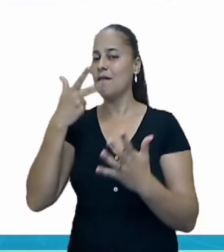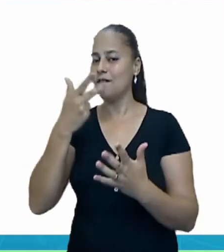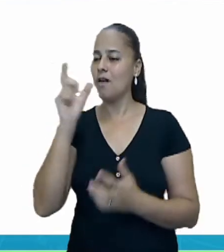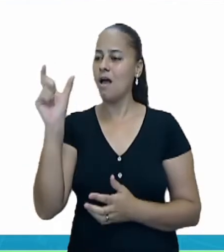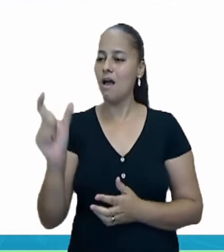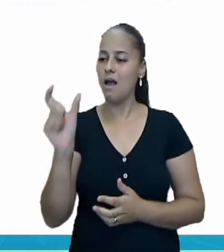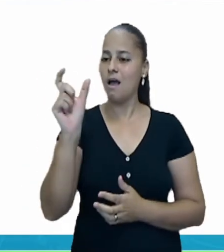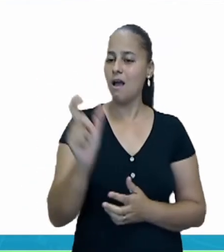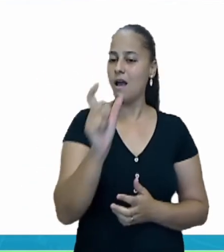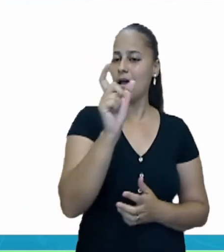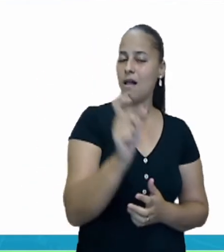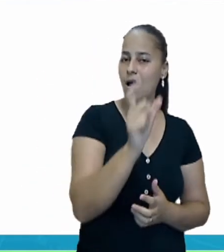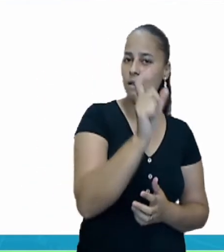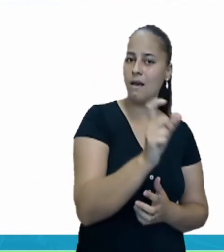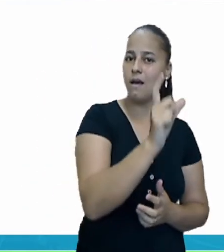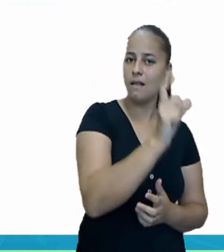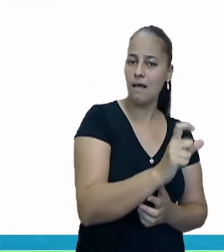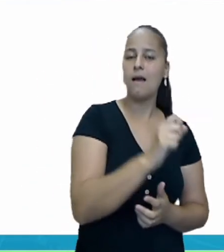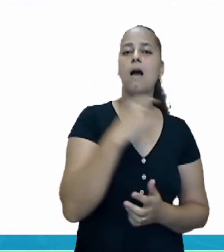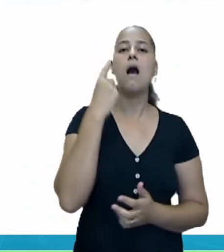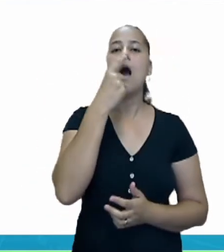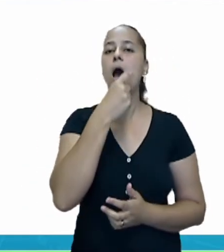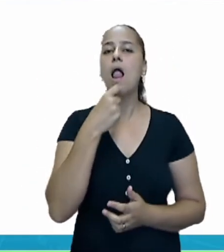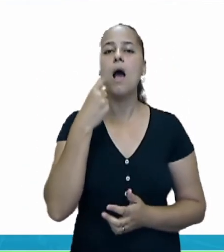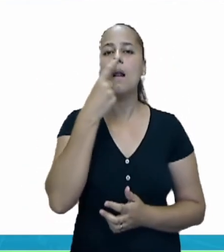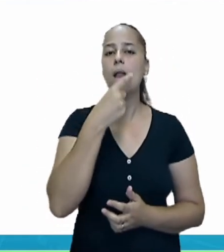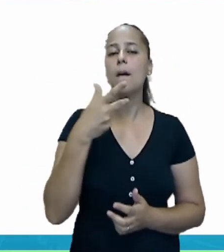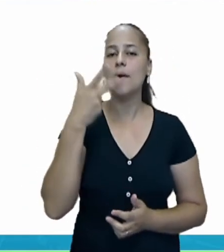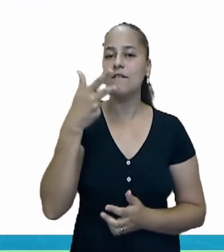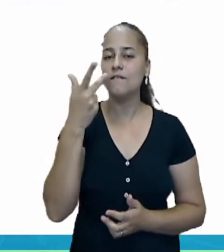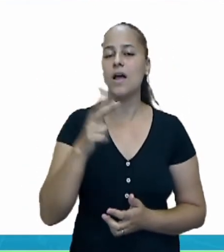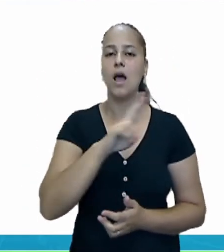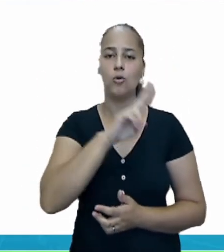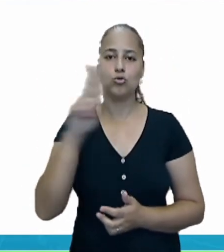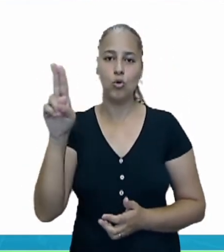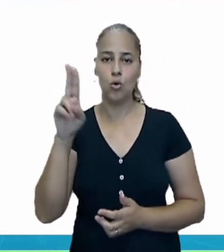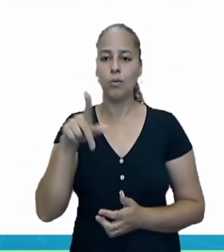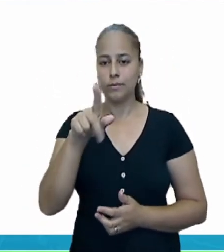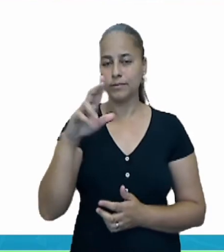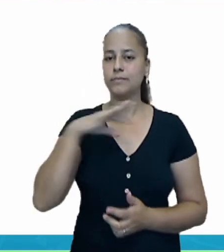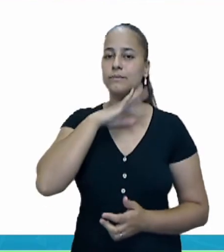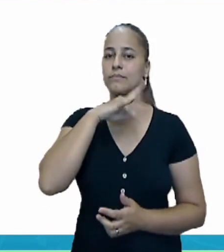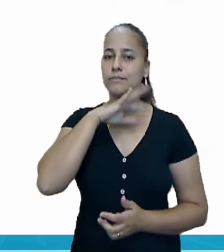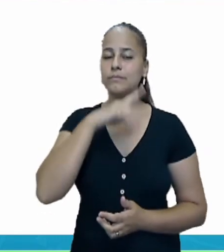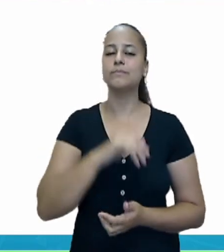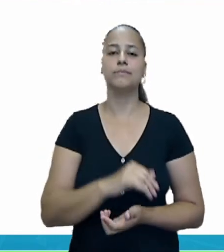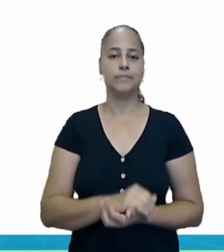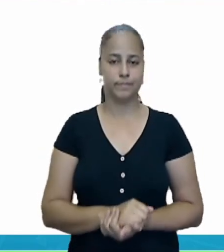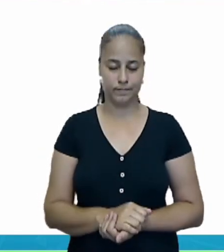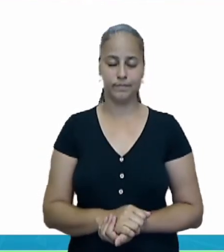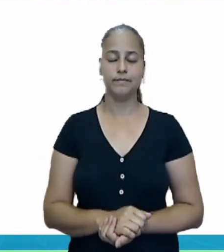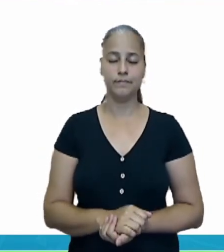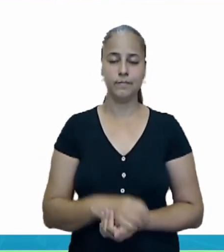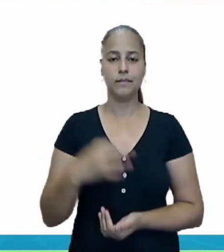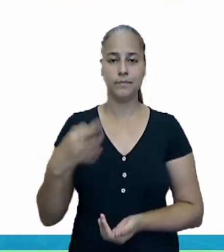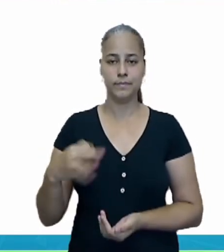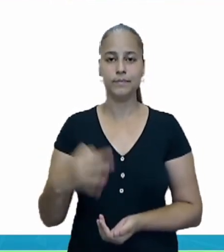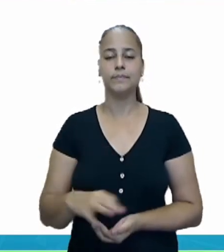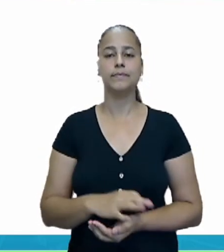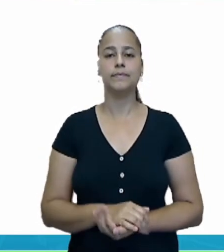Cinco vezes eu abro e fecho a minha boca para pronunciar a palavra hipopótamo.